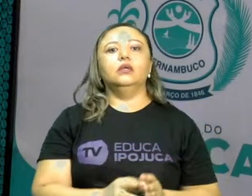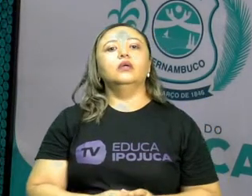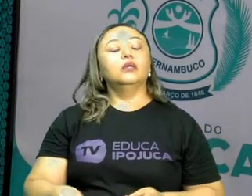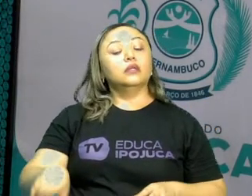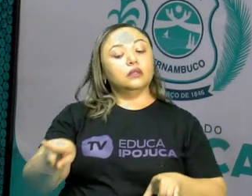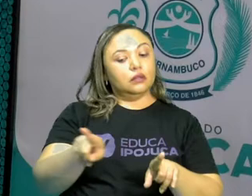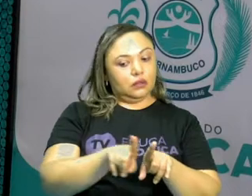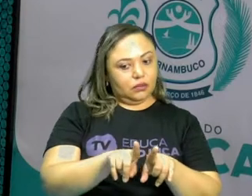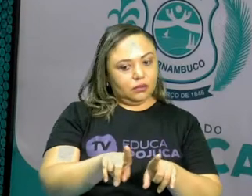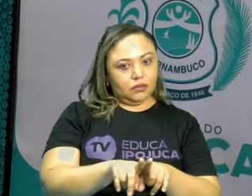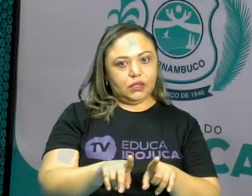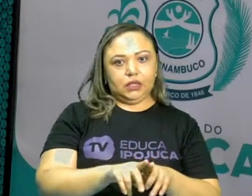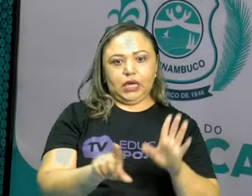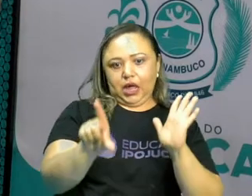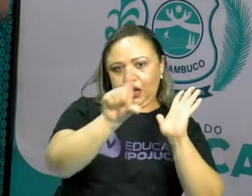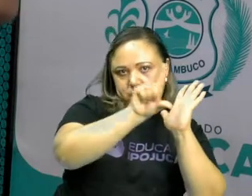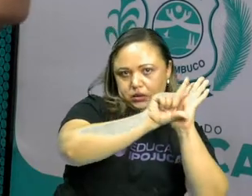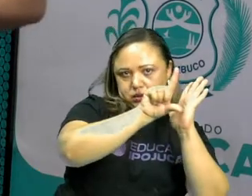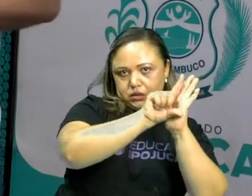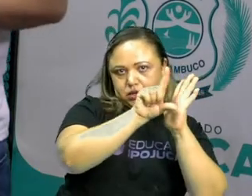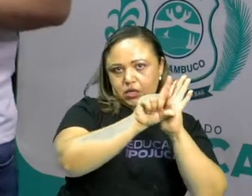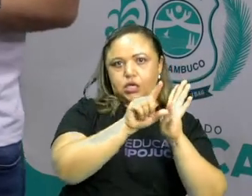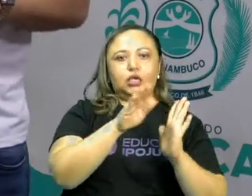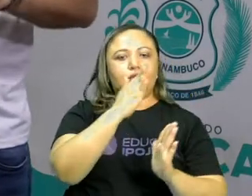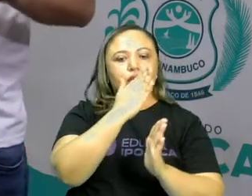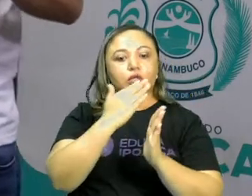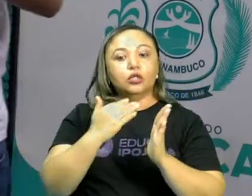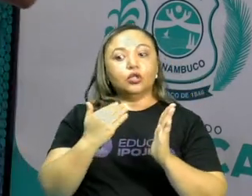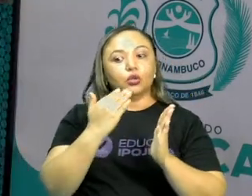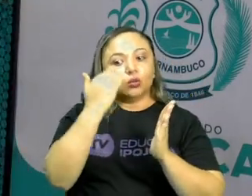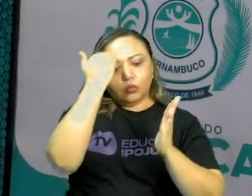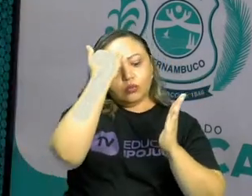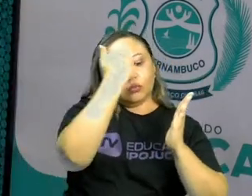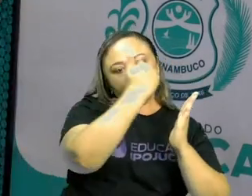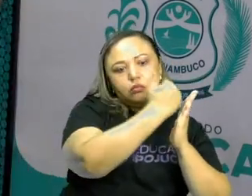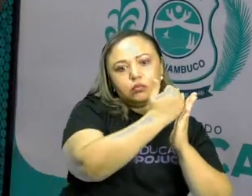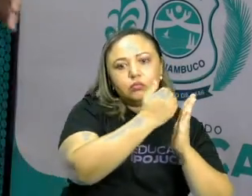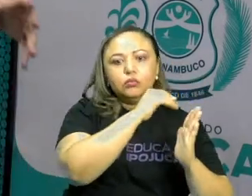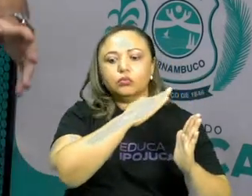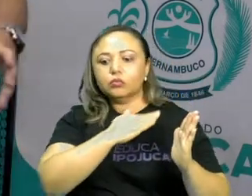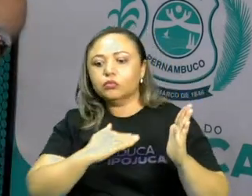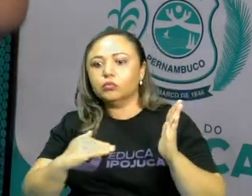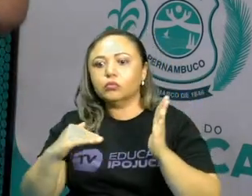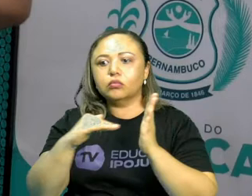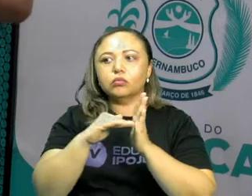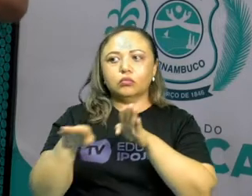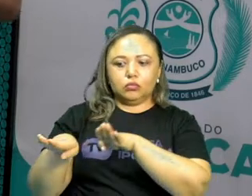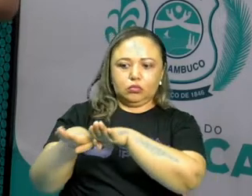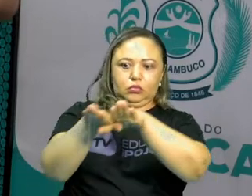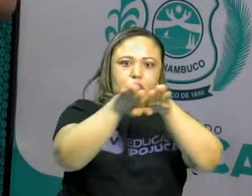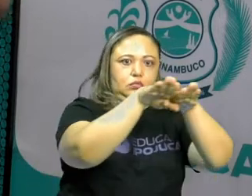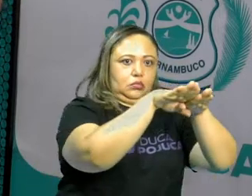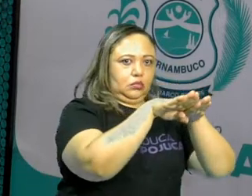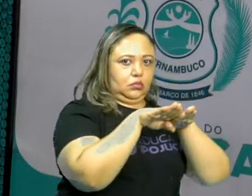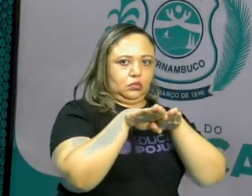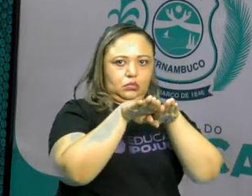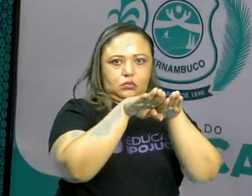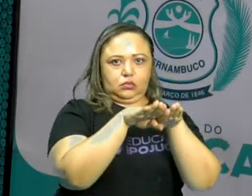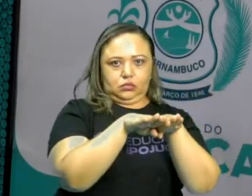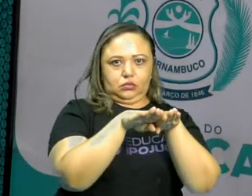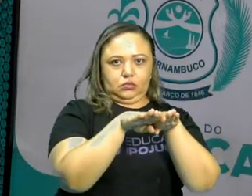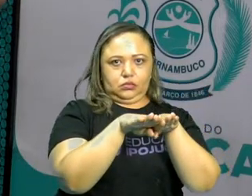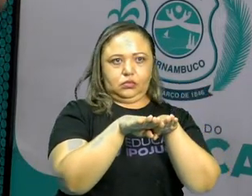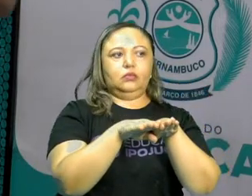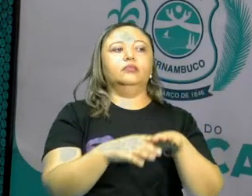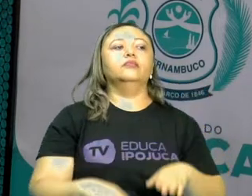iguais perante a lei. Então, vejam aí que essa questão da igualdade e da liberdade está muito presente no liberalismo,